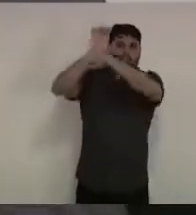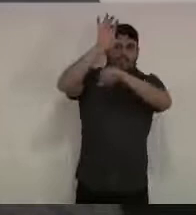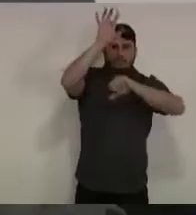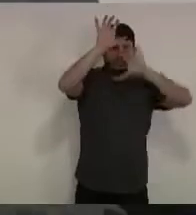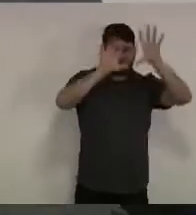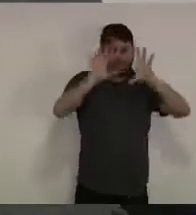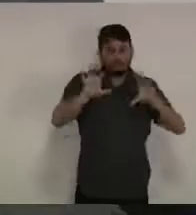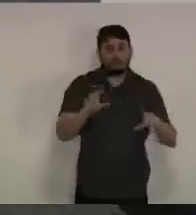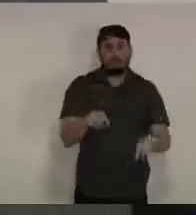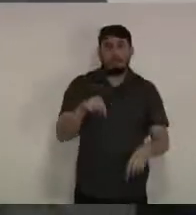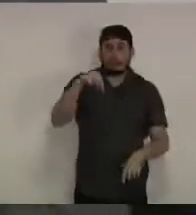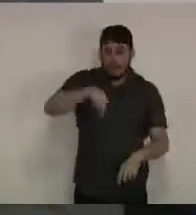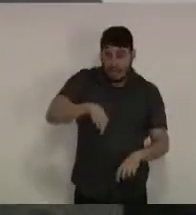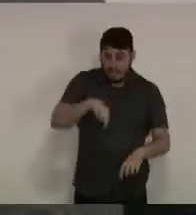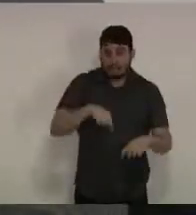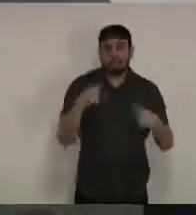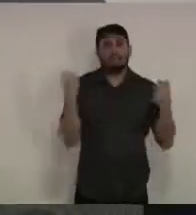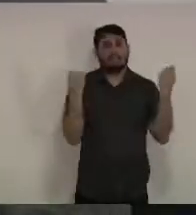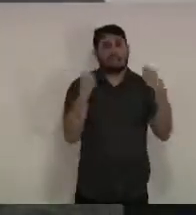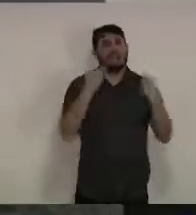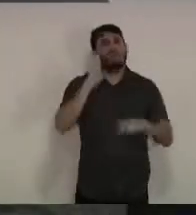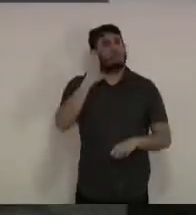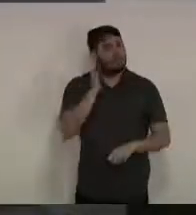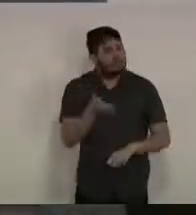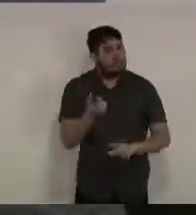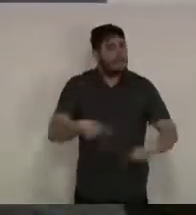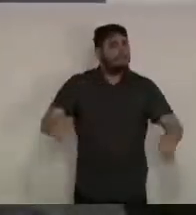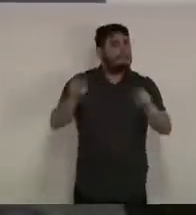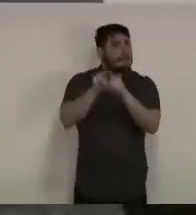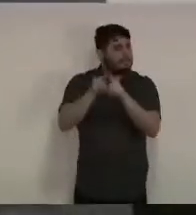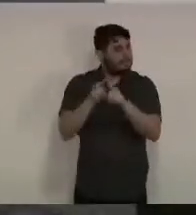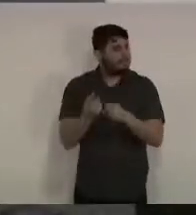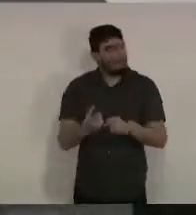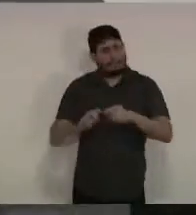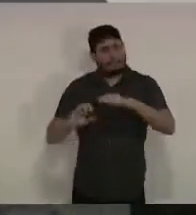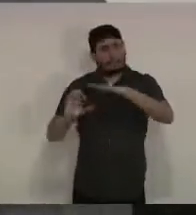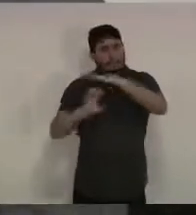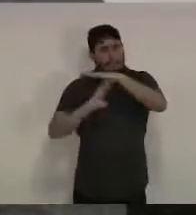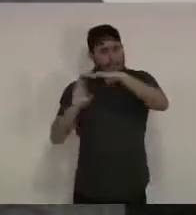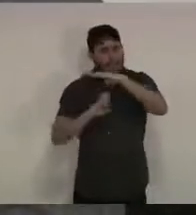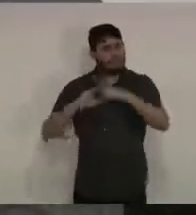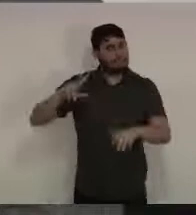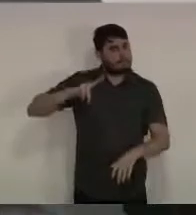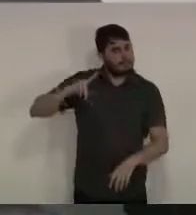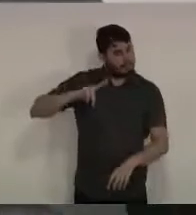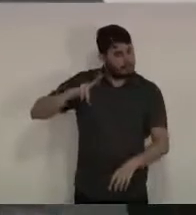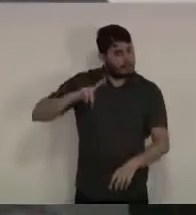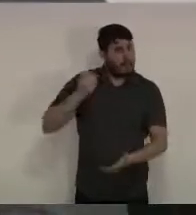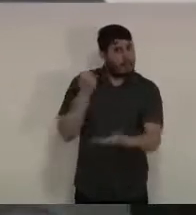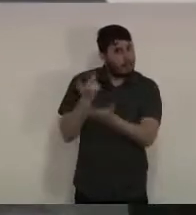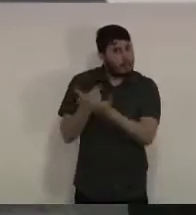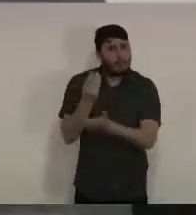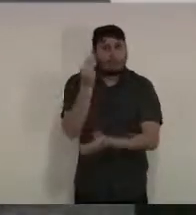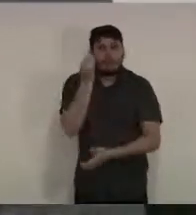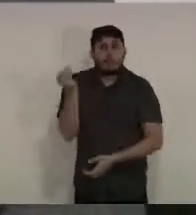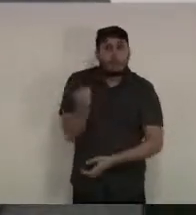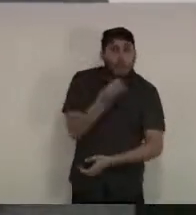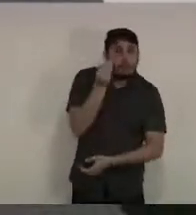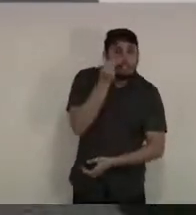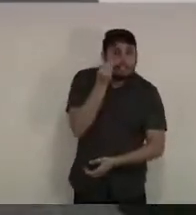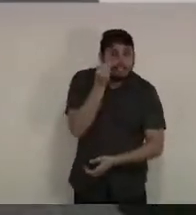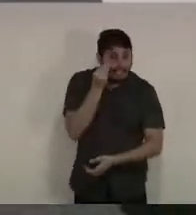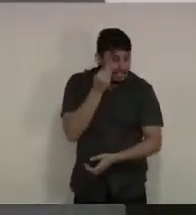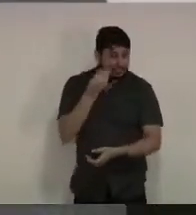contratados pelo município testes moleculares que o município contratou além daquilo que está sendo ofertado pelo